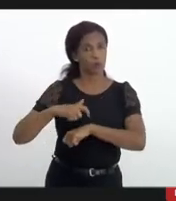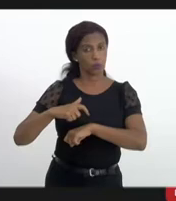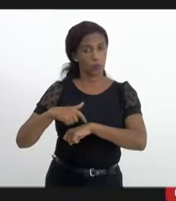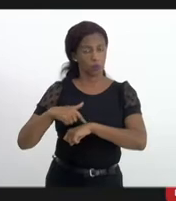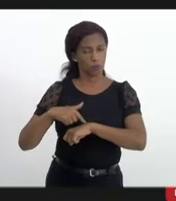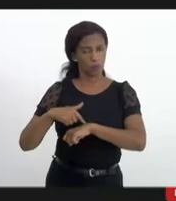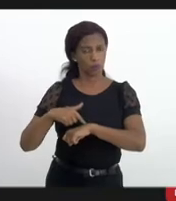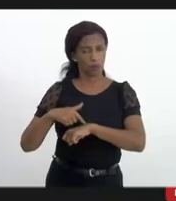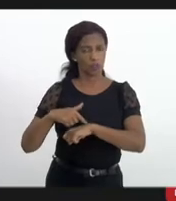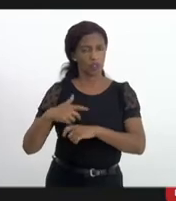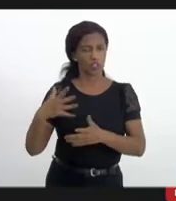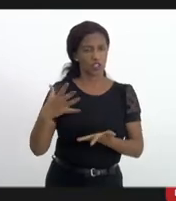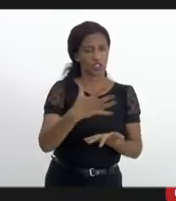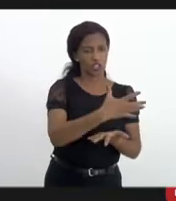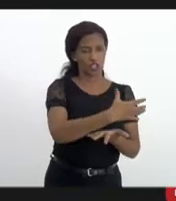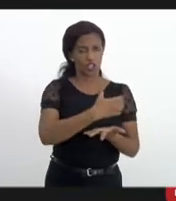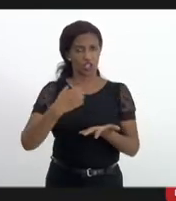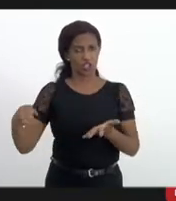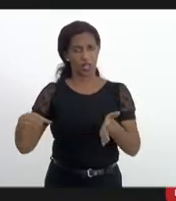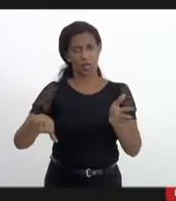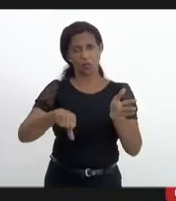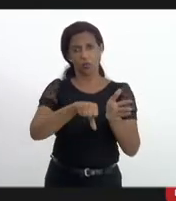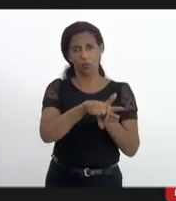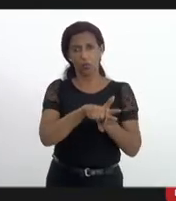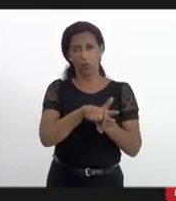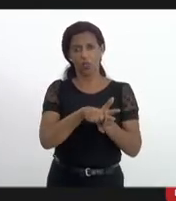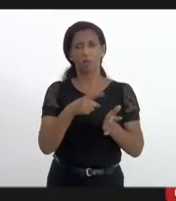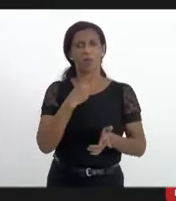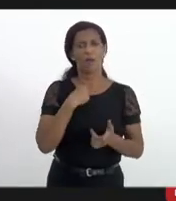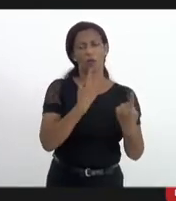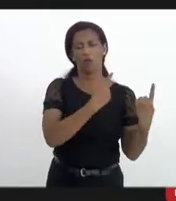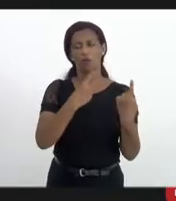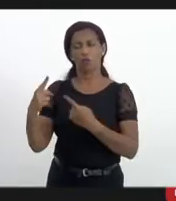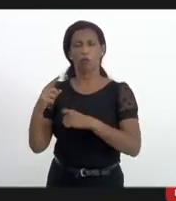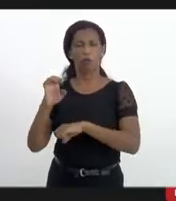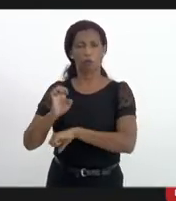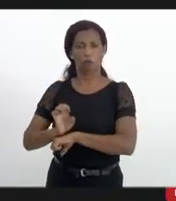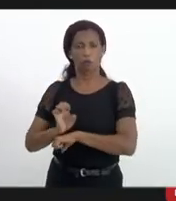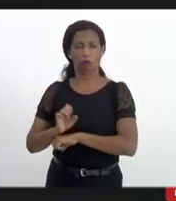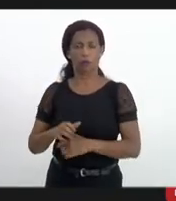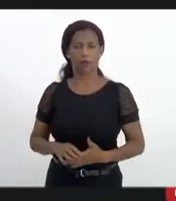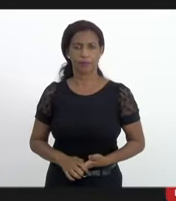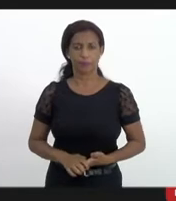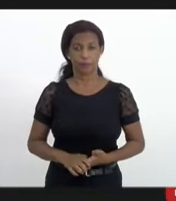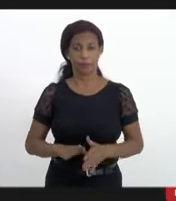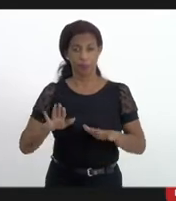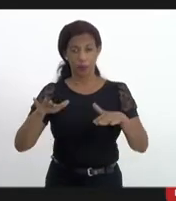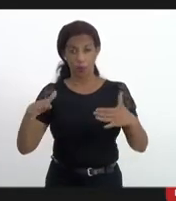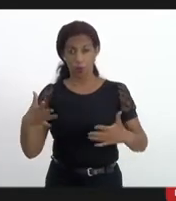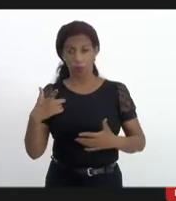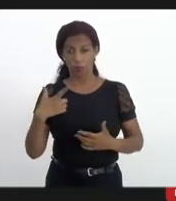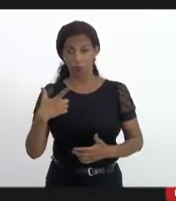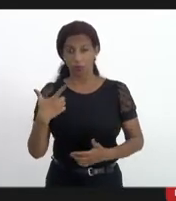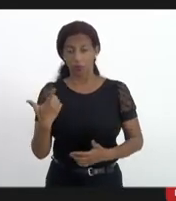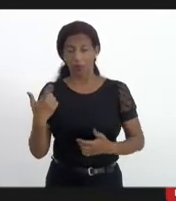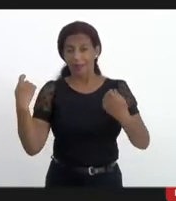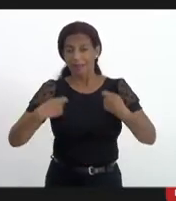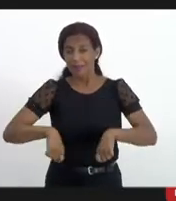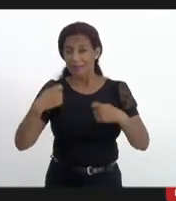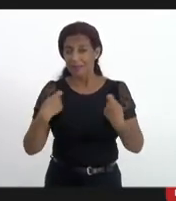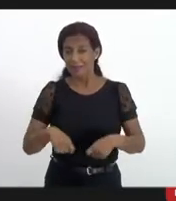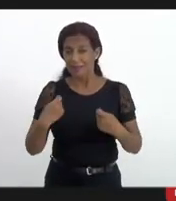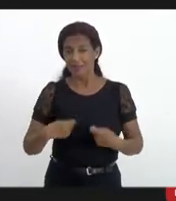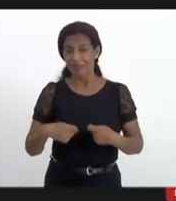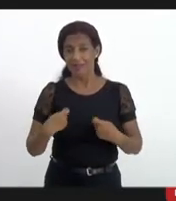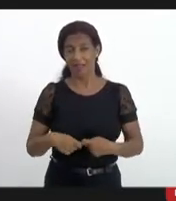demover do criminoso a vontade que ele tem de enfrentar o estado enquanto houver essa necessidade é quase que uma necessidade